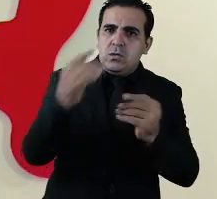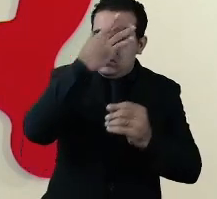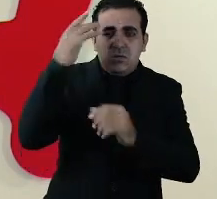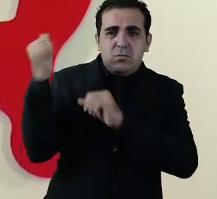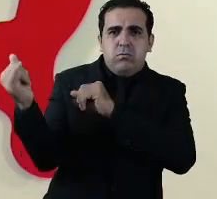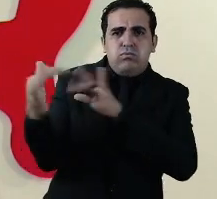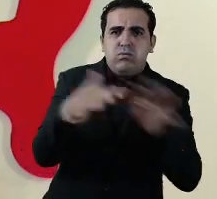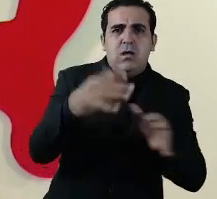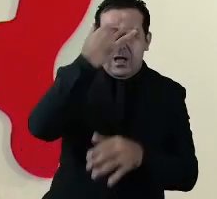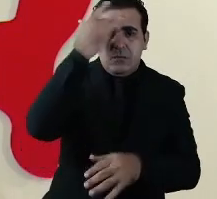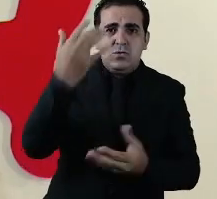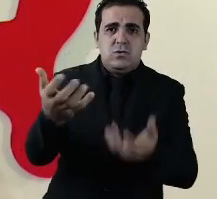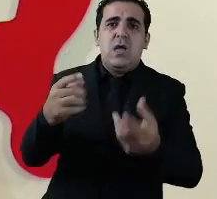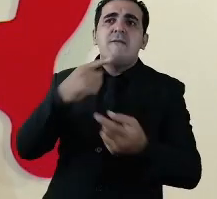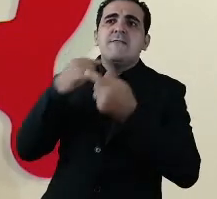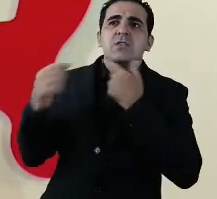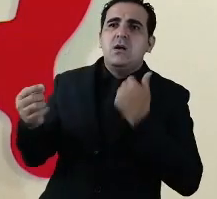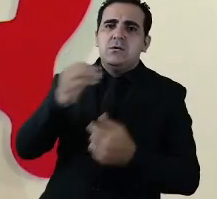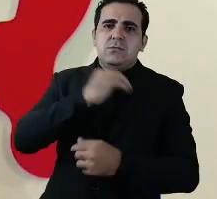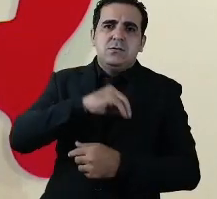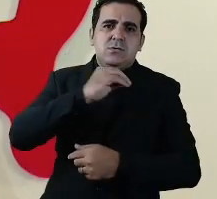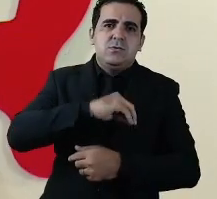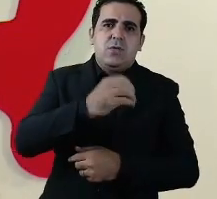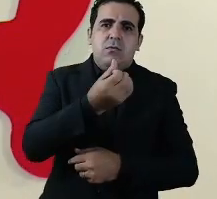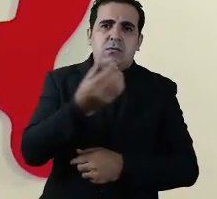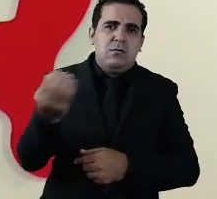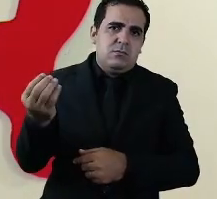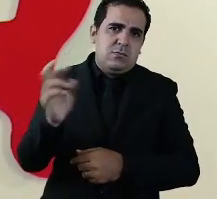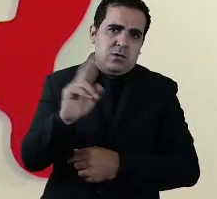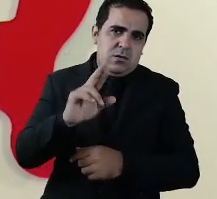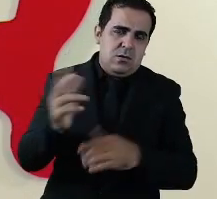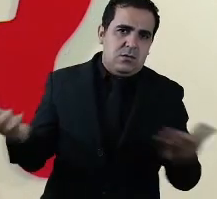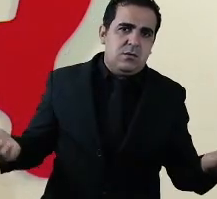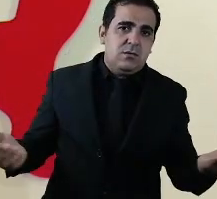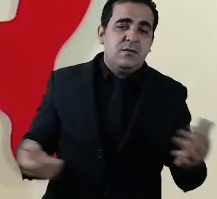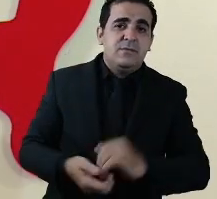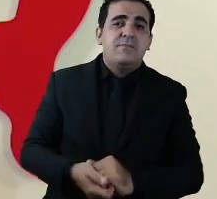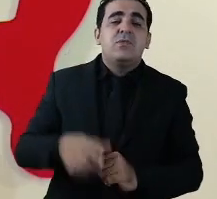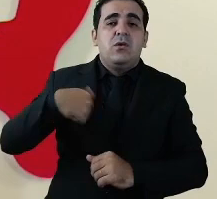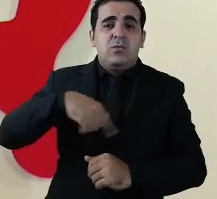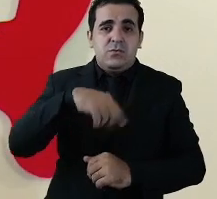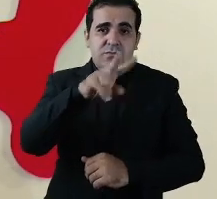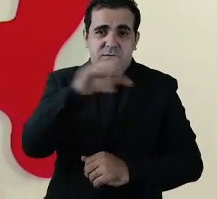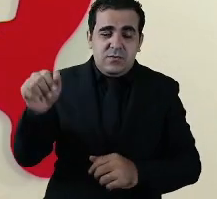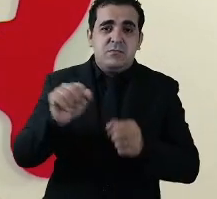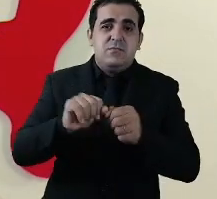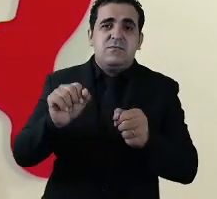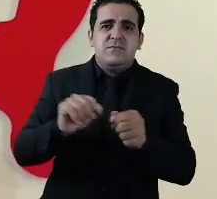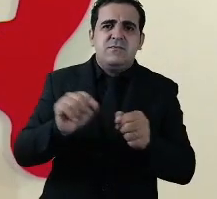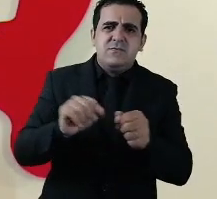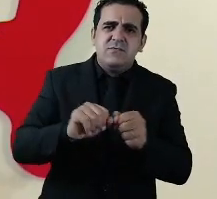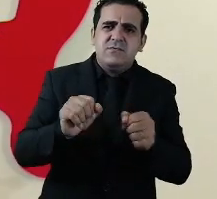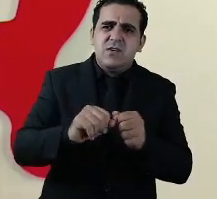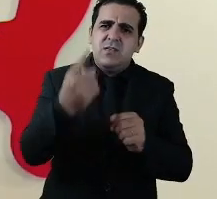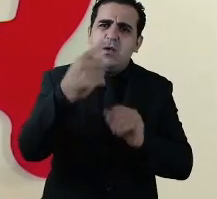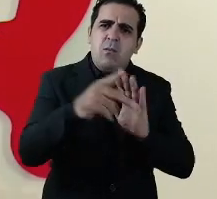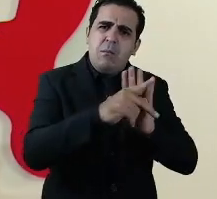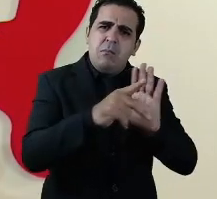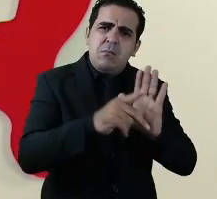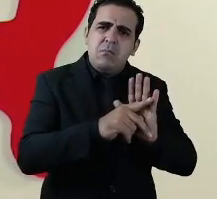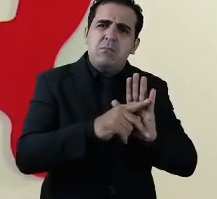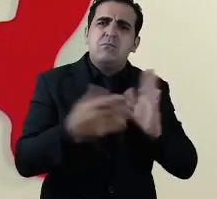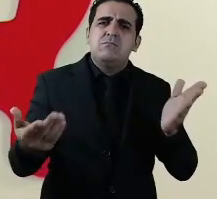face da urgência do pagamento do auxílio emergencial nós vamos fazer esse protocolo de retomada